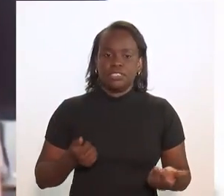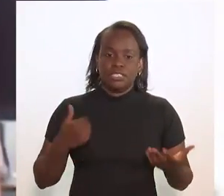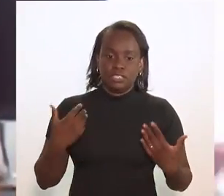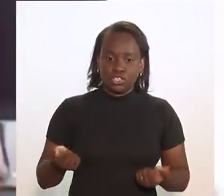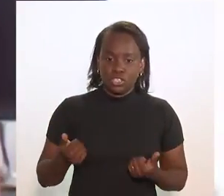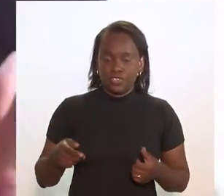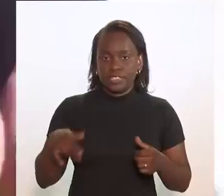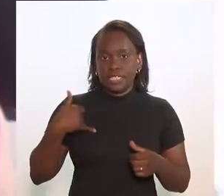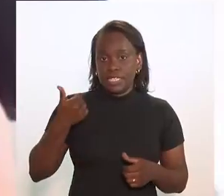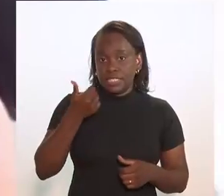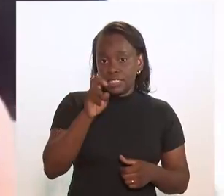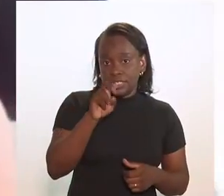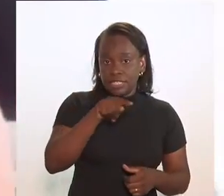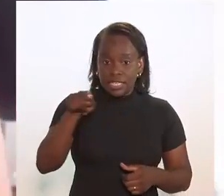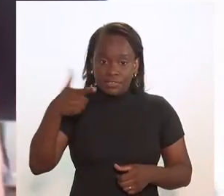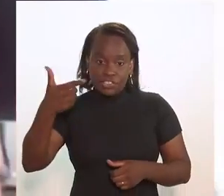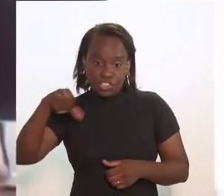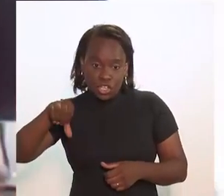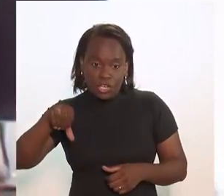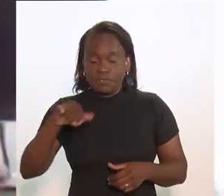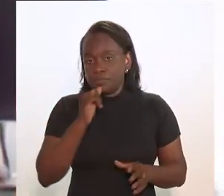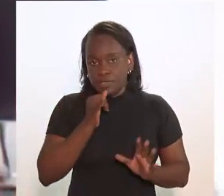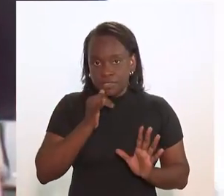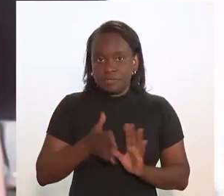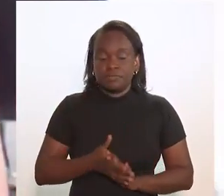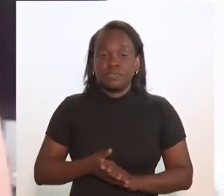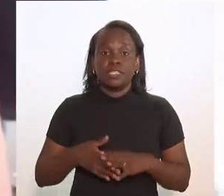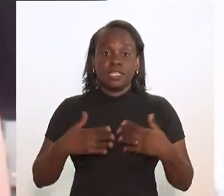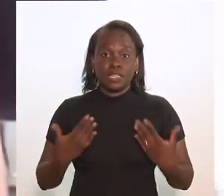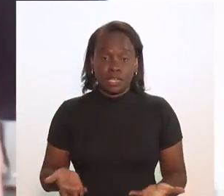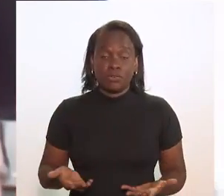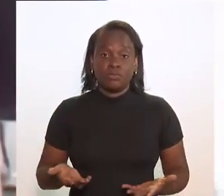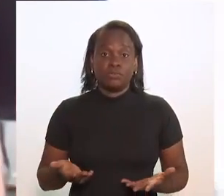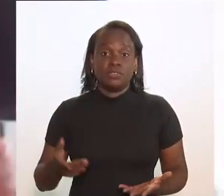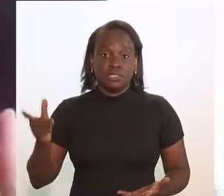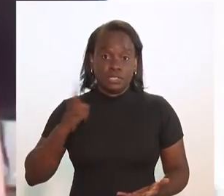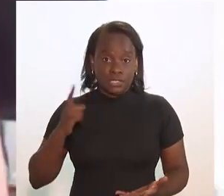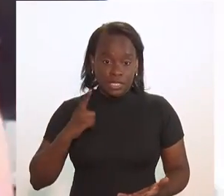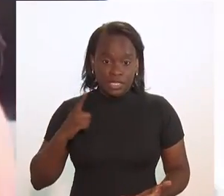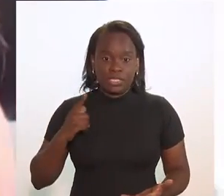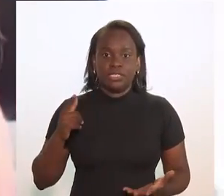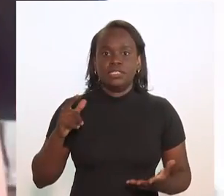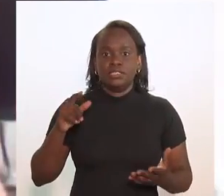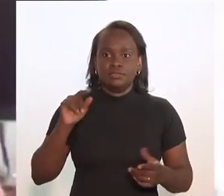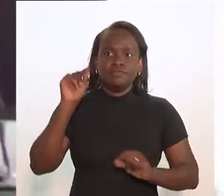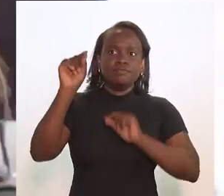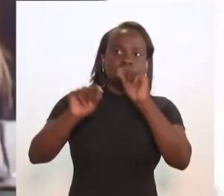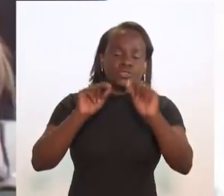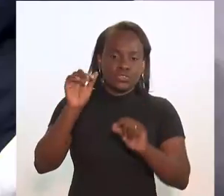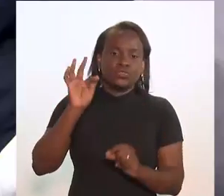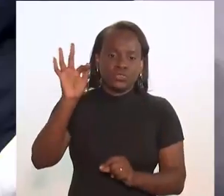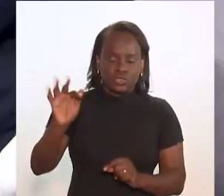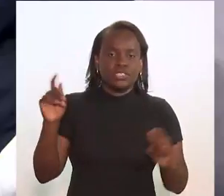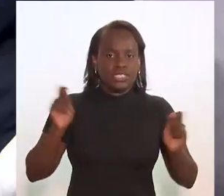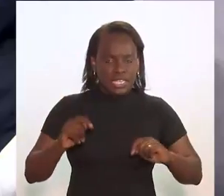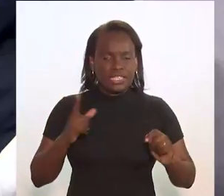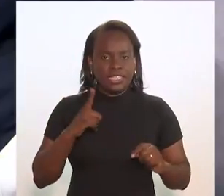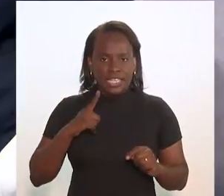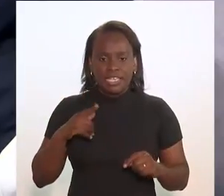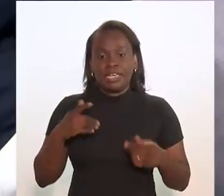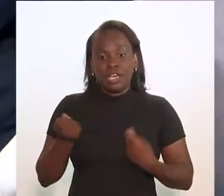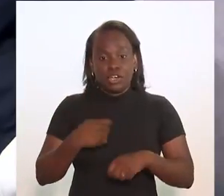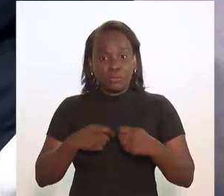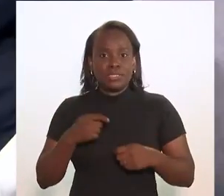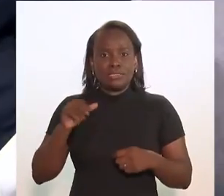né? Os jovens ali de 15 a 29 anos, por exemplo. Então, assim, existem perspectivas? Existem. Por mais que a